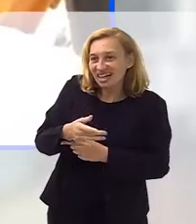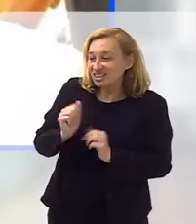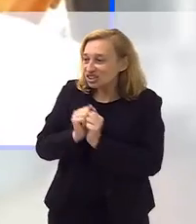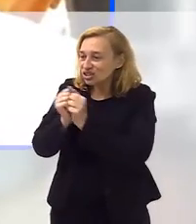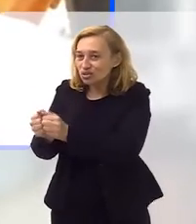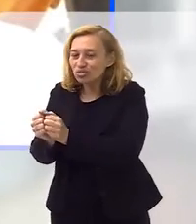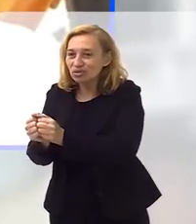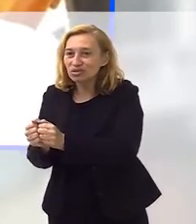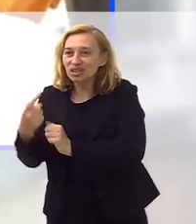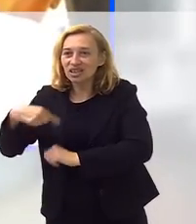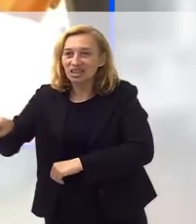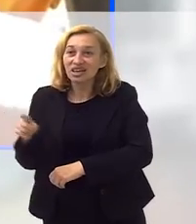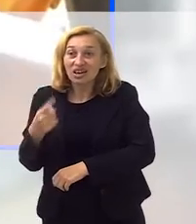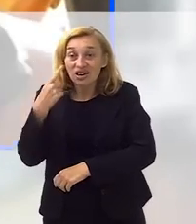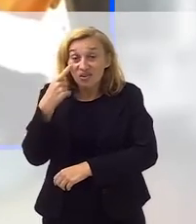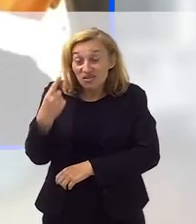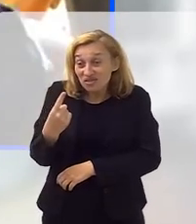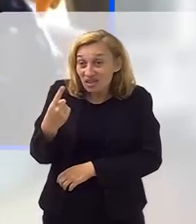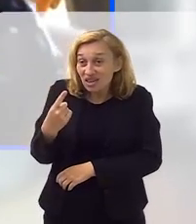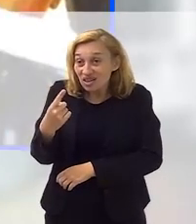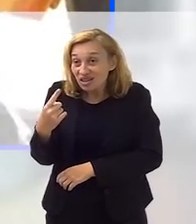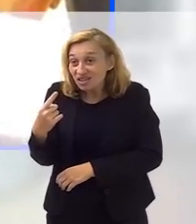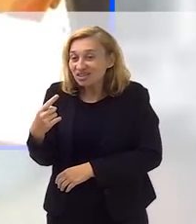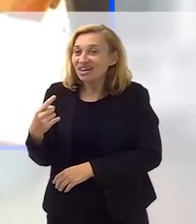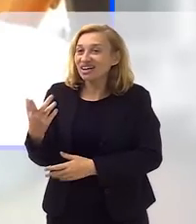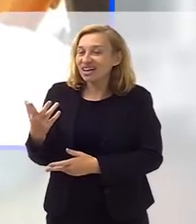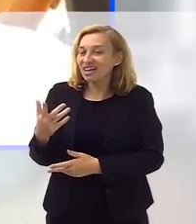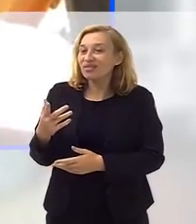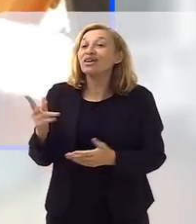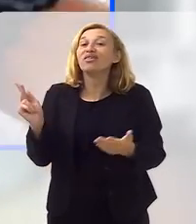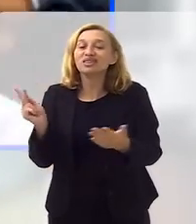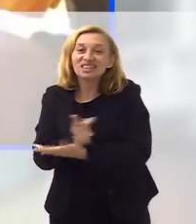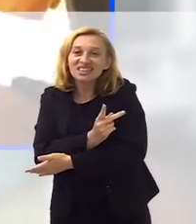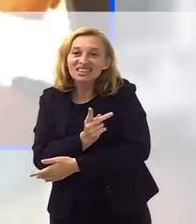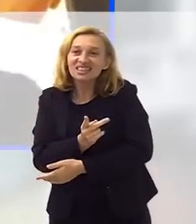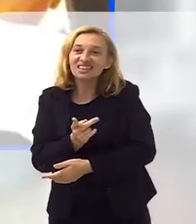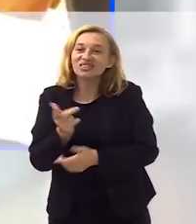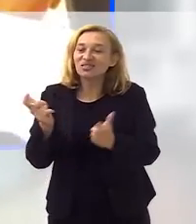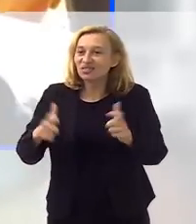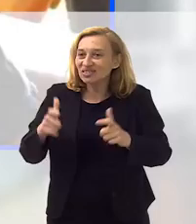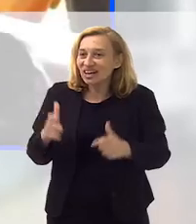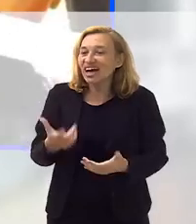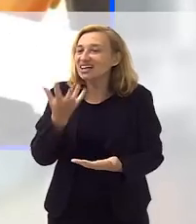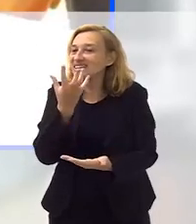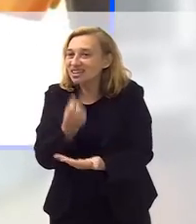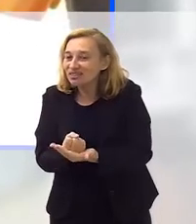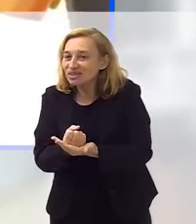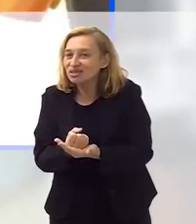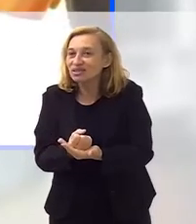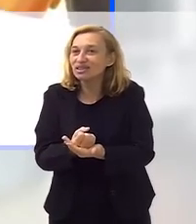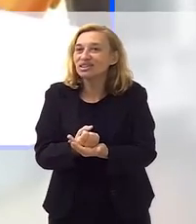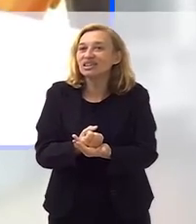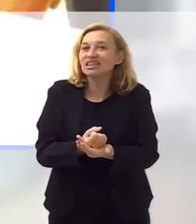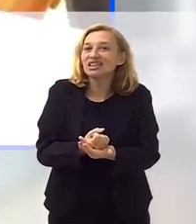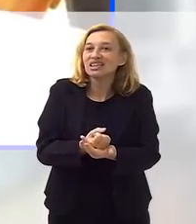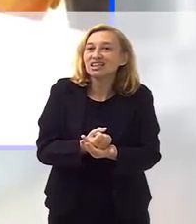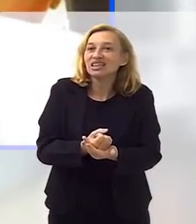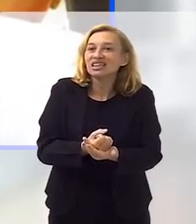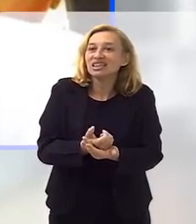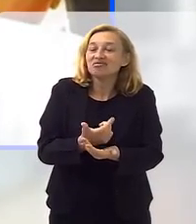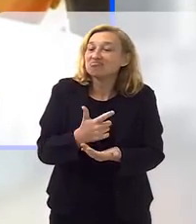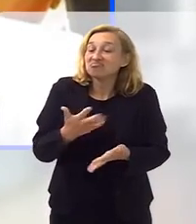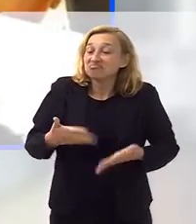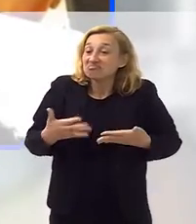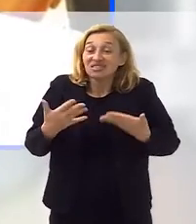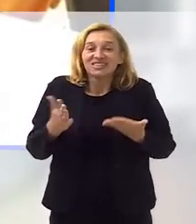táxi, com ela, a gente ia, e eu ficava presenciando aquela coxia ali, que acontecia nas gravações, e eu